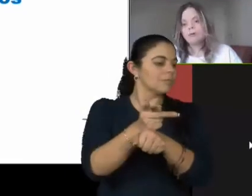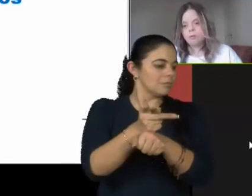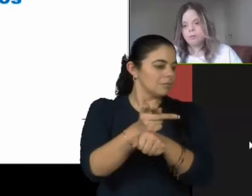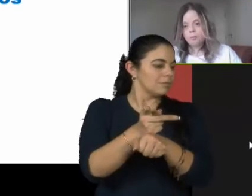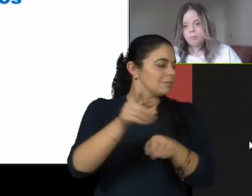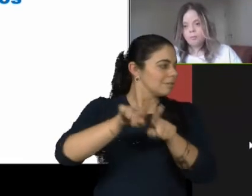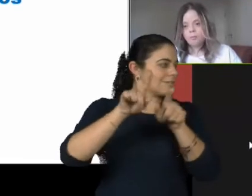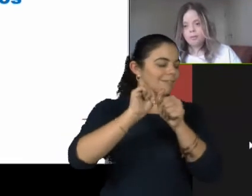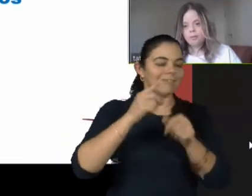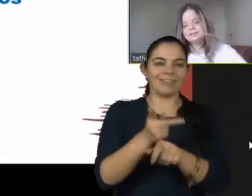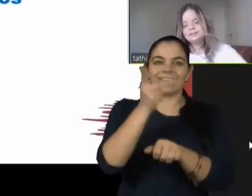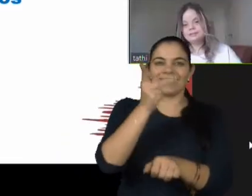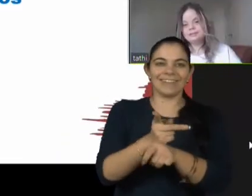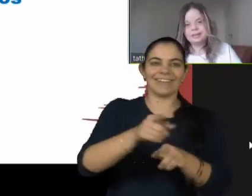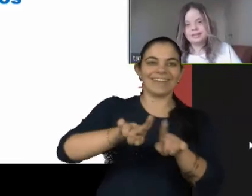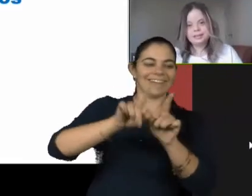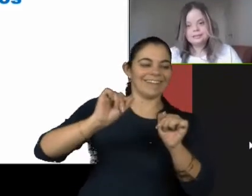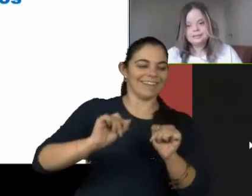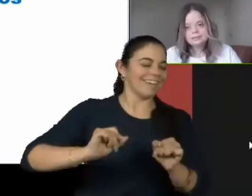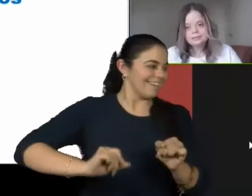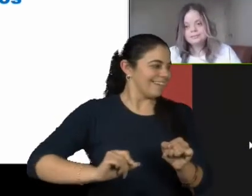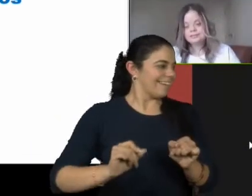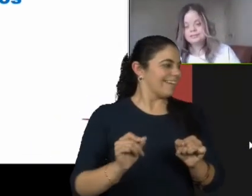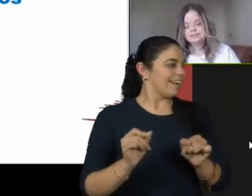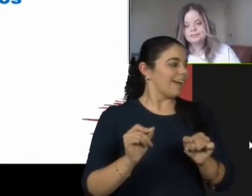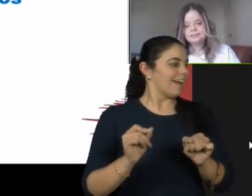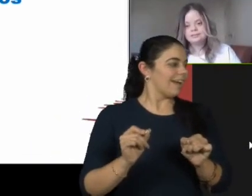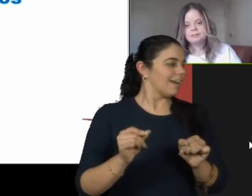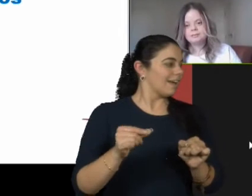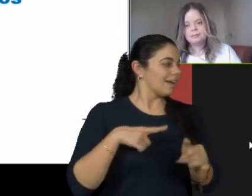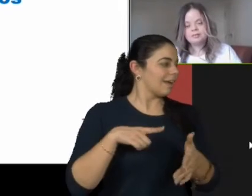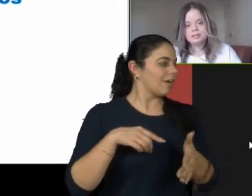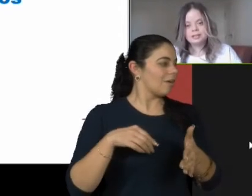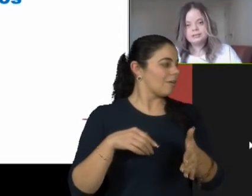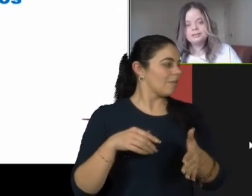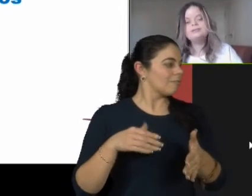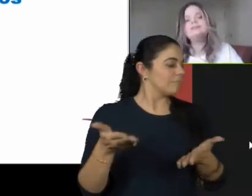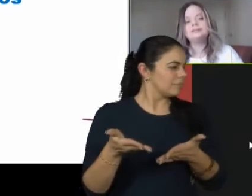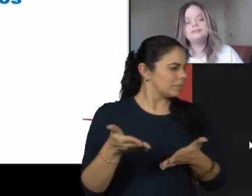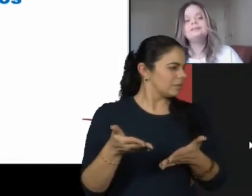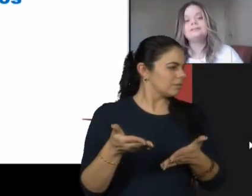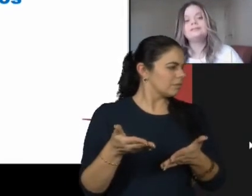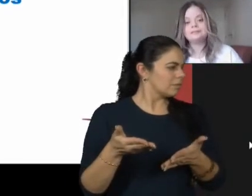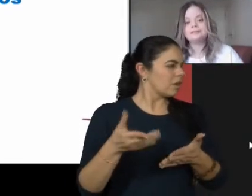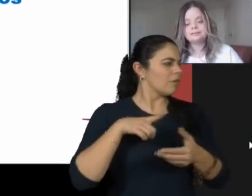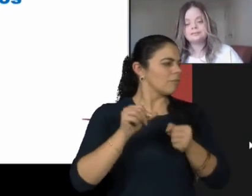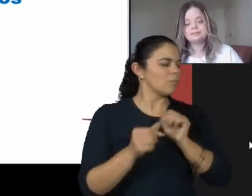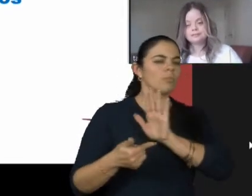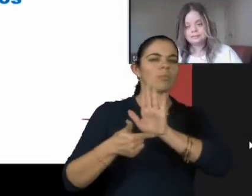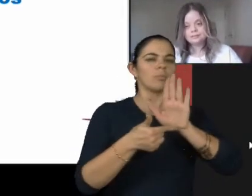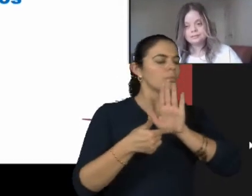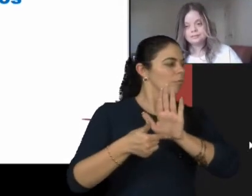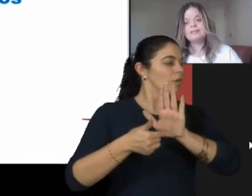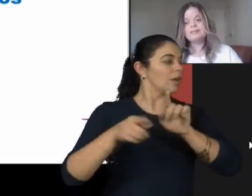com um prêmio que vai sair. Minha mãe já está mostrando. Estou incumbida de mostrar o prêmio.